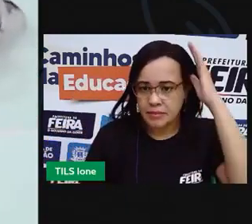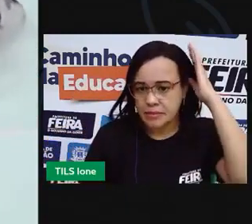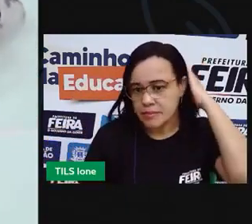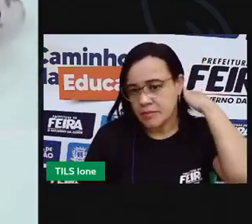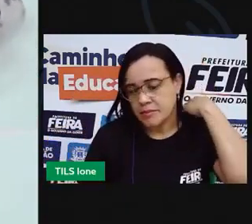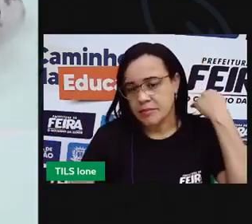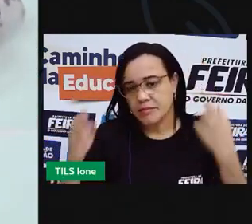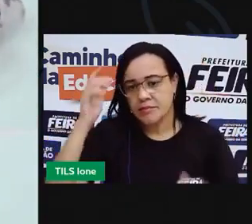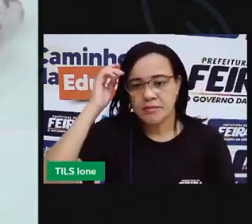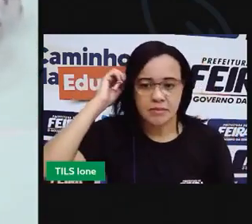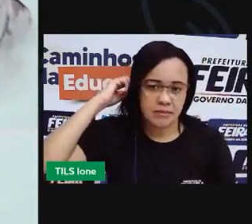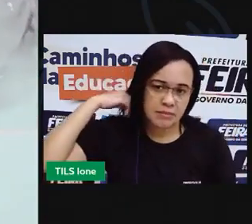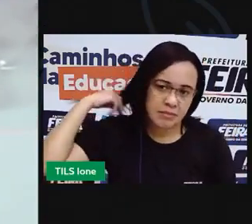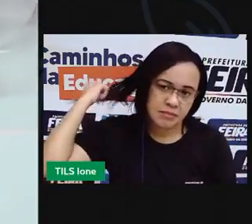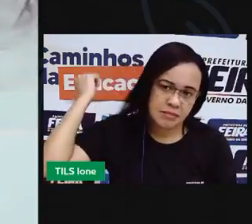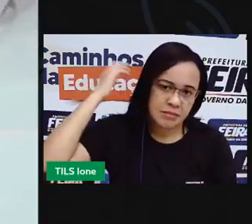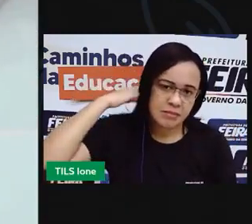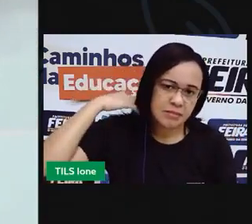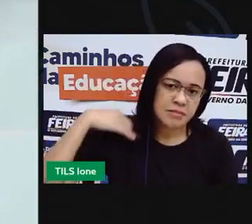já está cortada